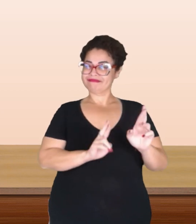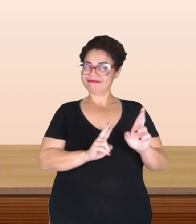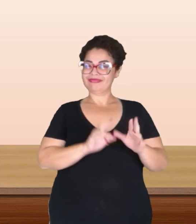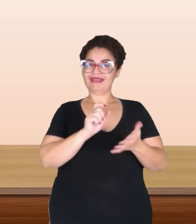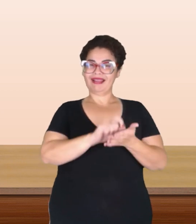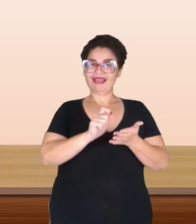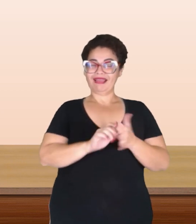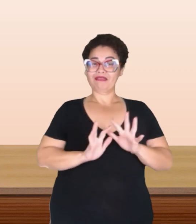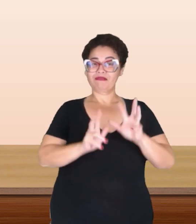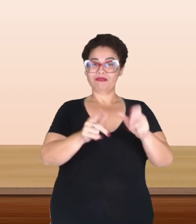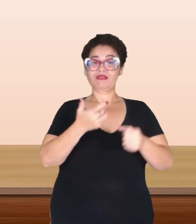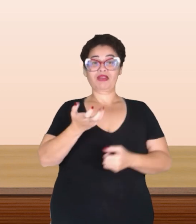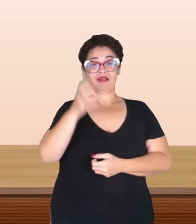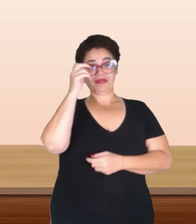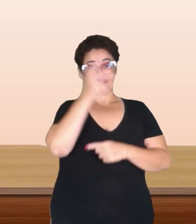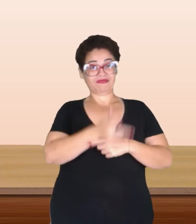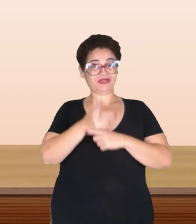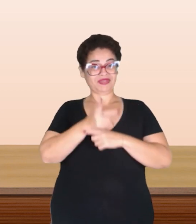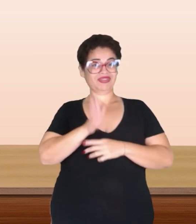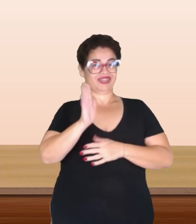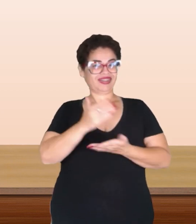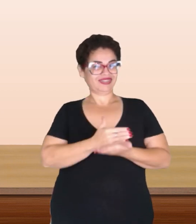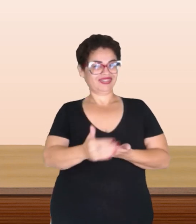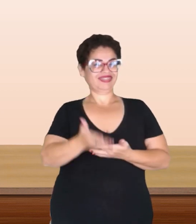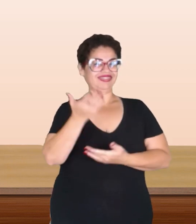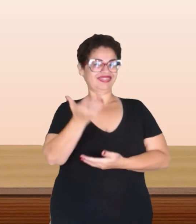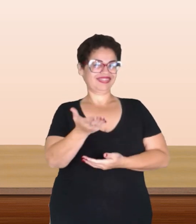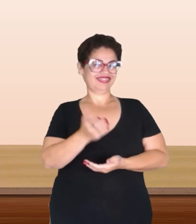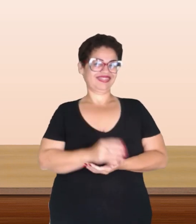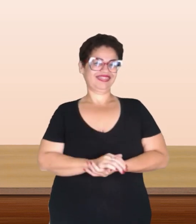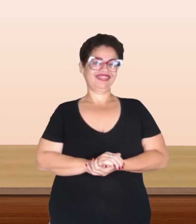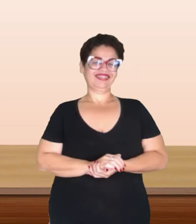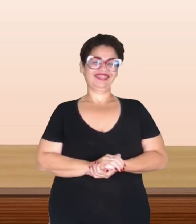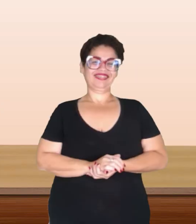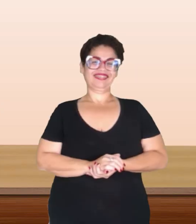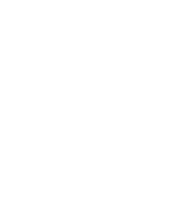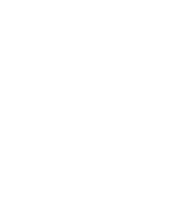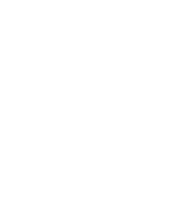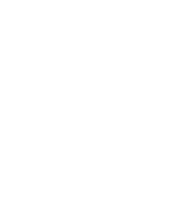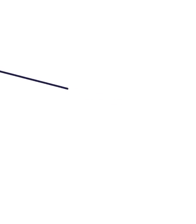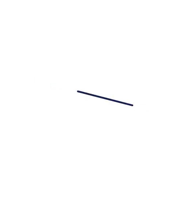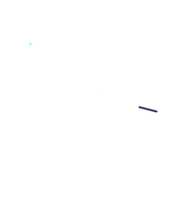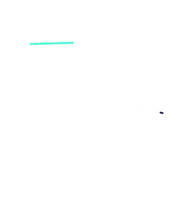com o caderno na mão para fazer todas as anotações, porque a videoaula já vai começar.